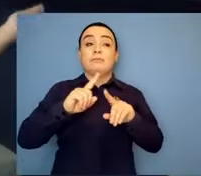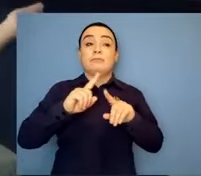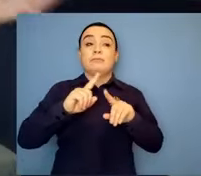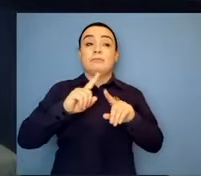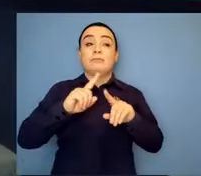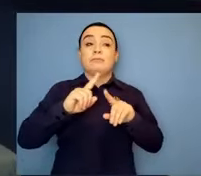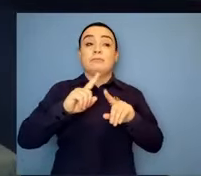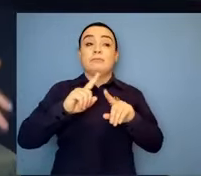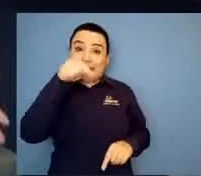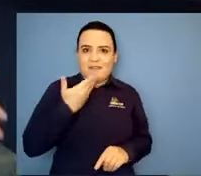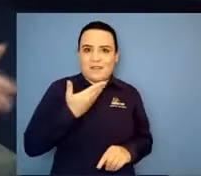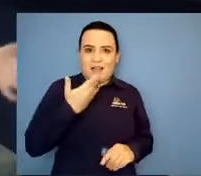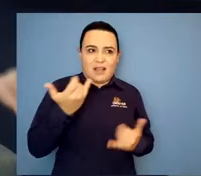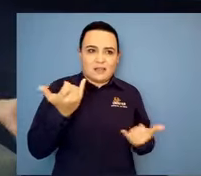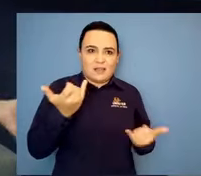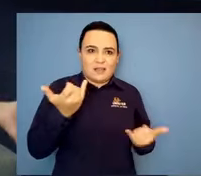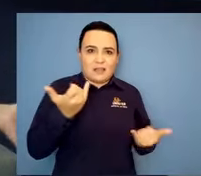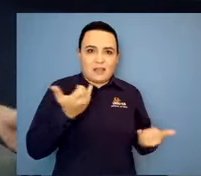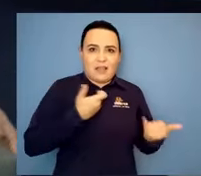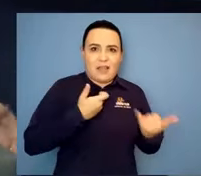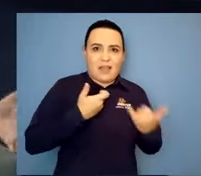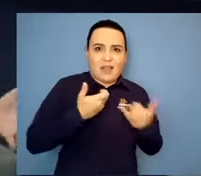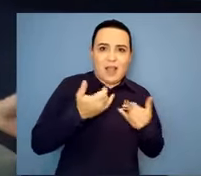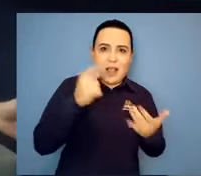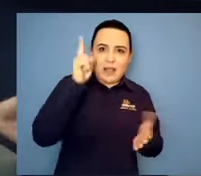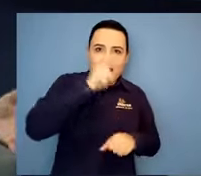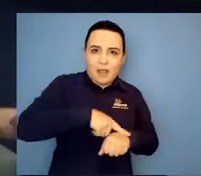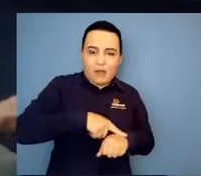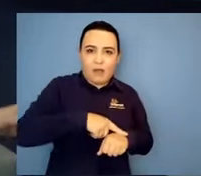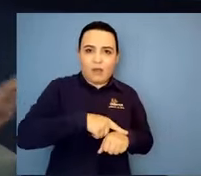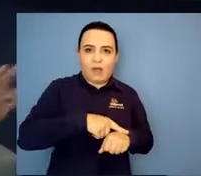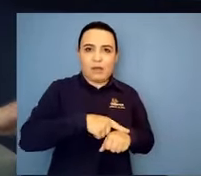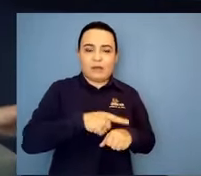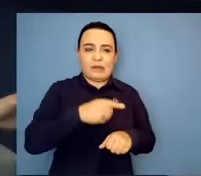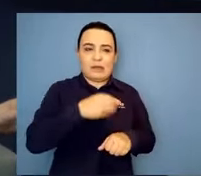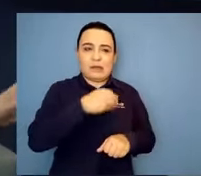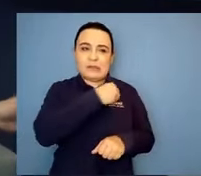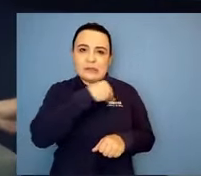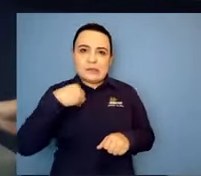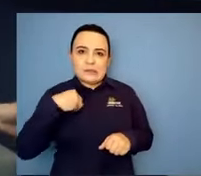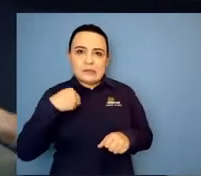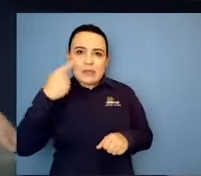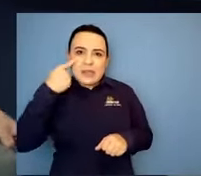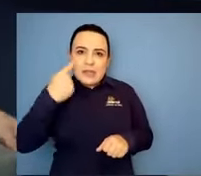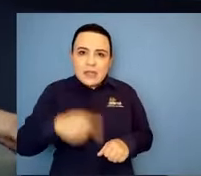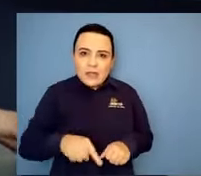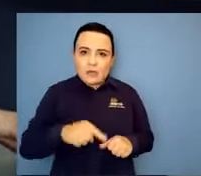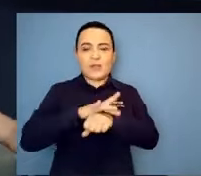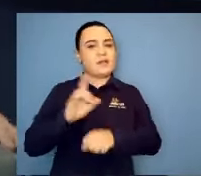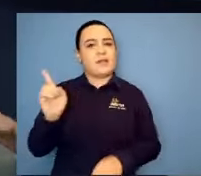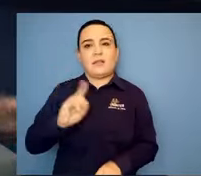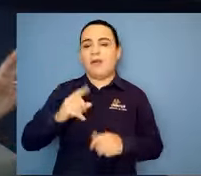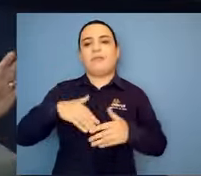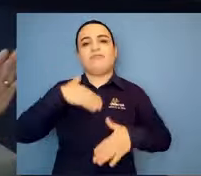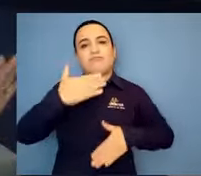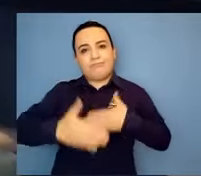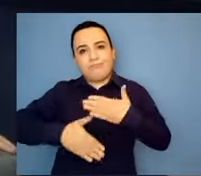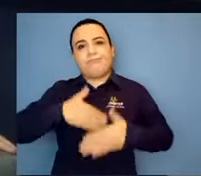acompanho família que na cidade do interior teve o diagnóstico, então, não dá para generalizar mais nada, né, então,